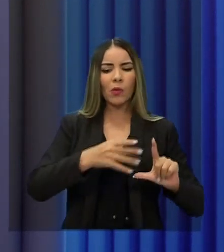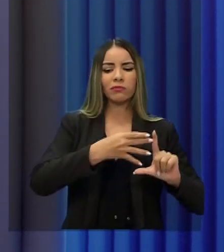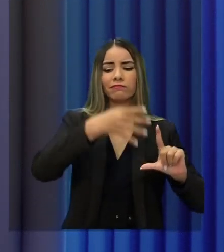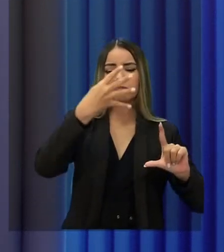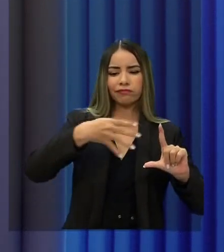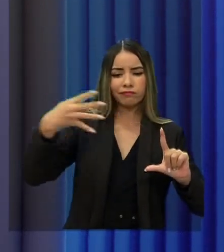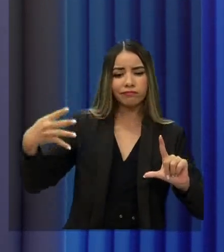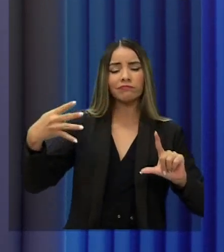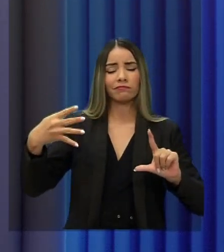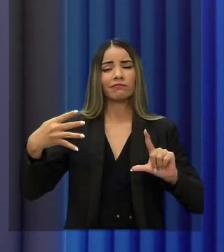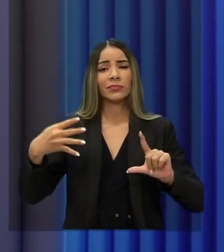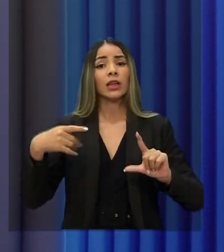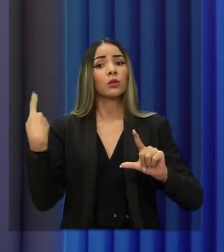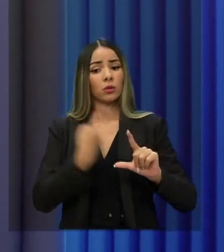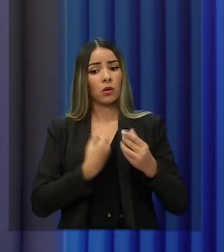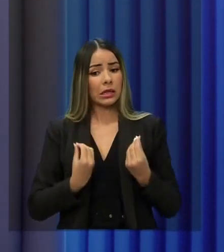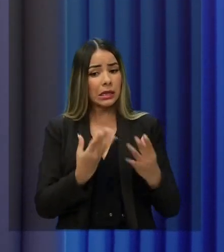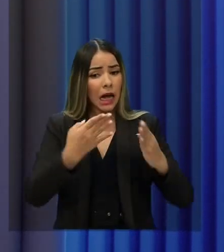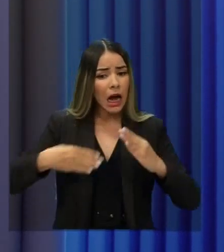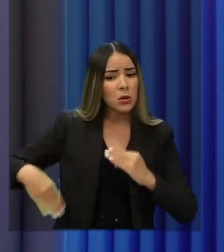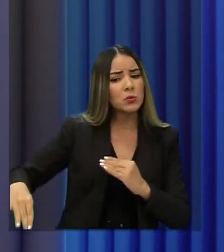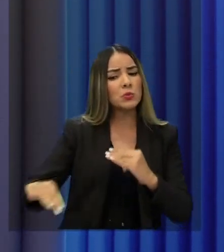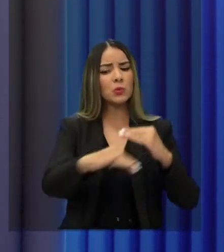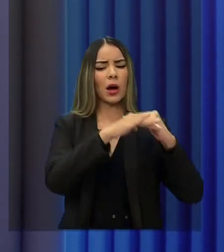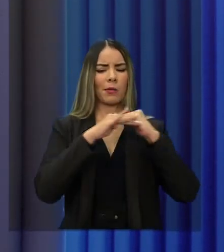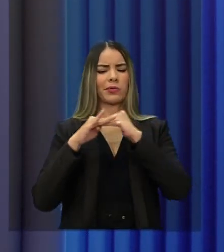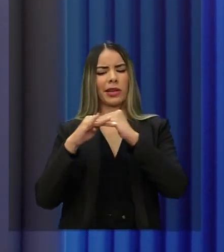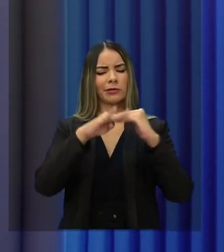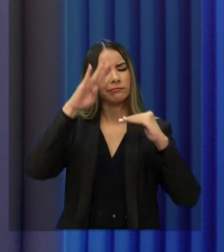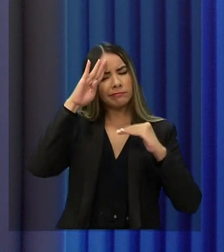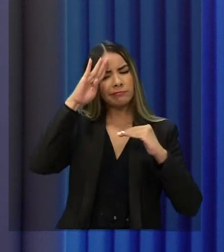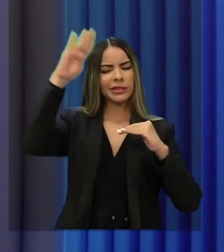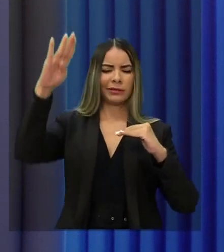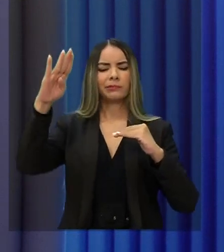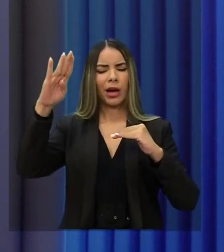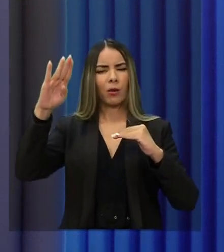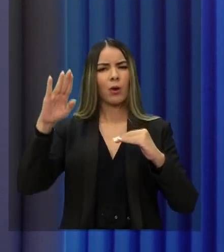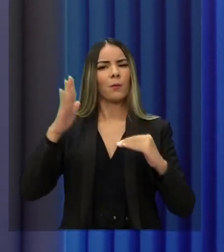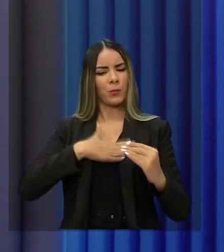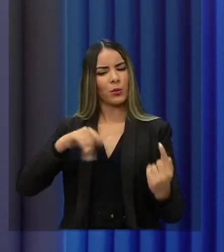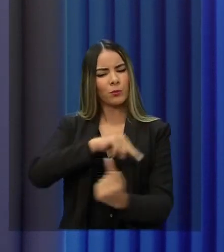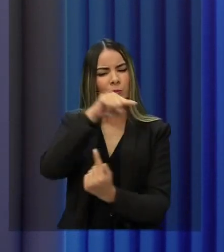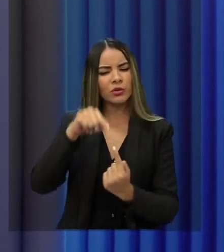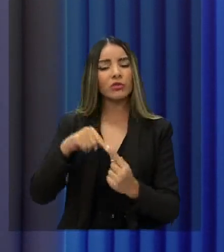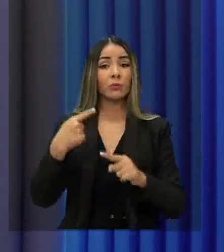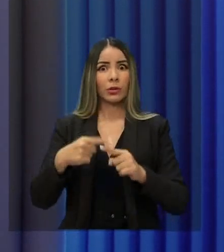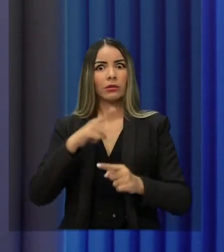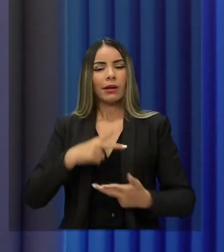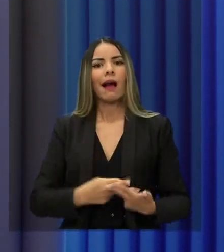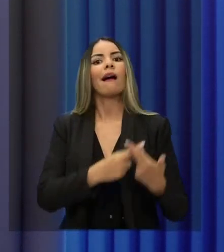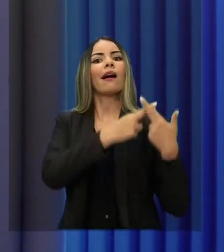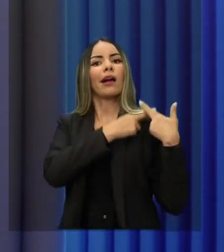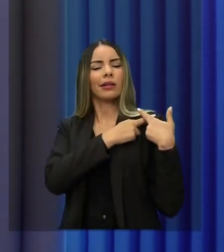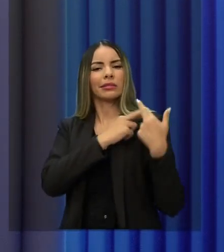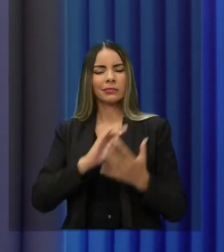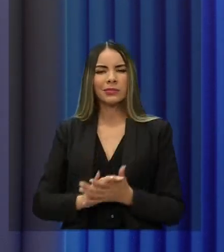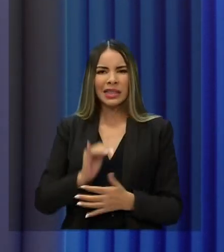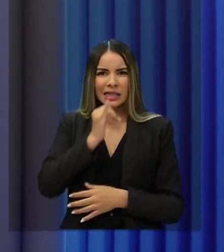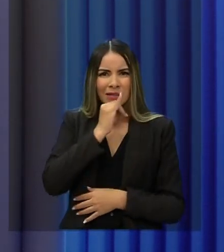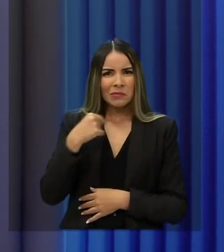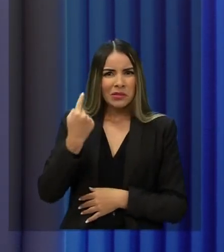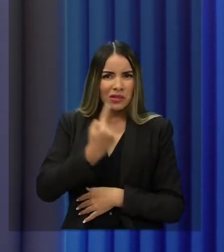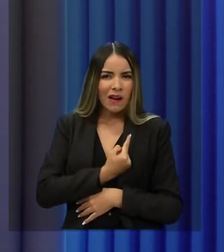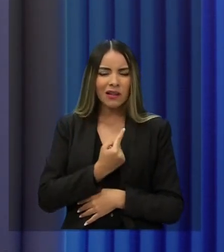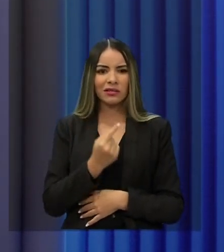+, uma condição de igualdade, é, sem dúvida nenhuma, a meta de qualquer governo que tenha responsabilidade. É inadmissível que a gente